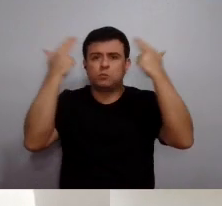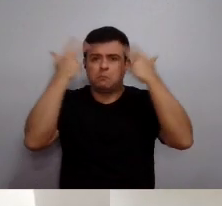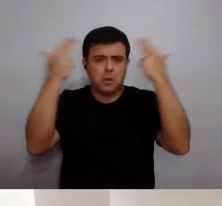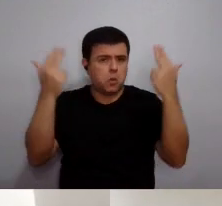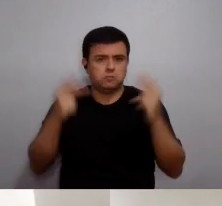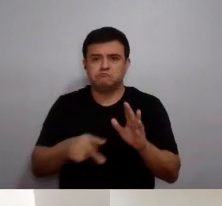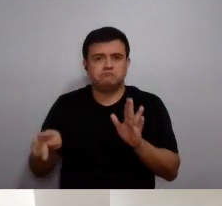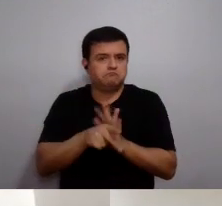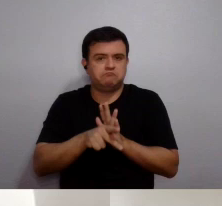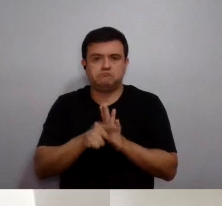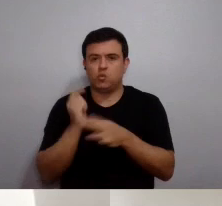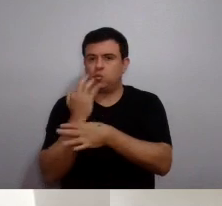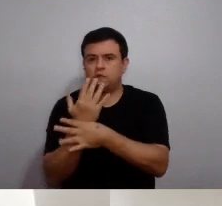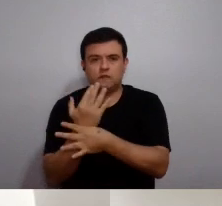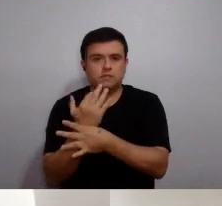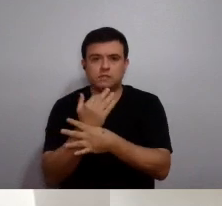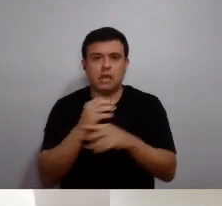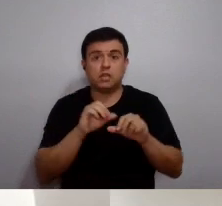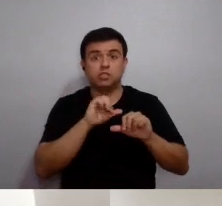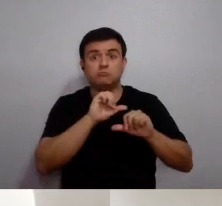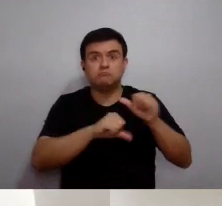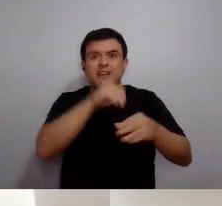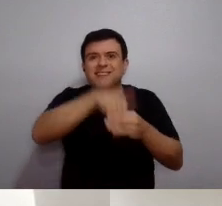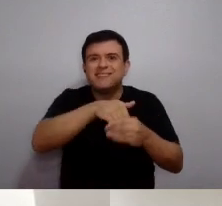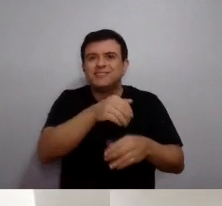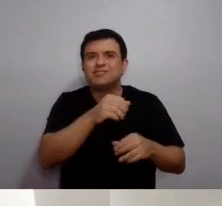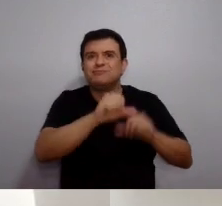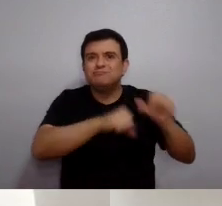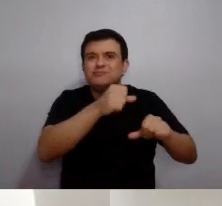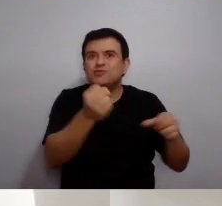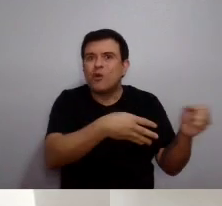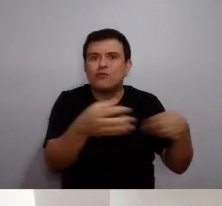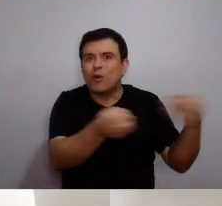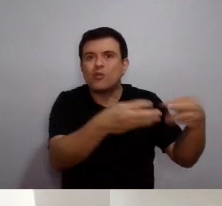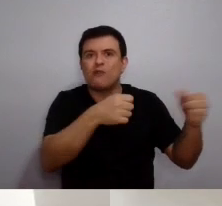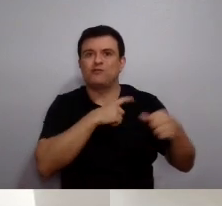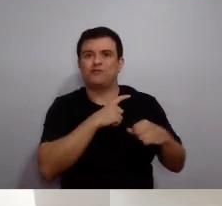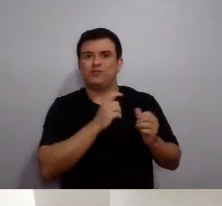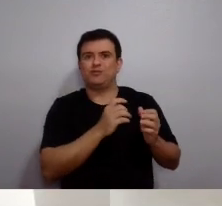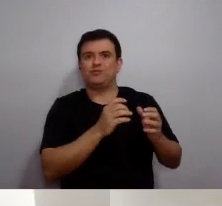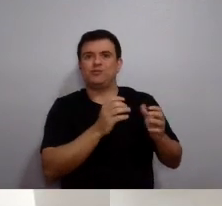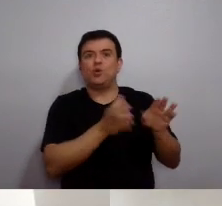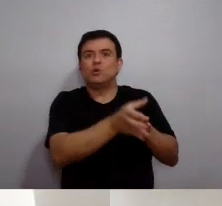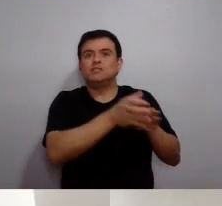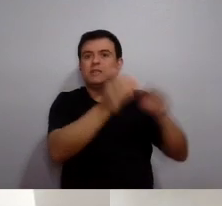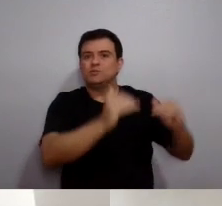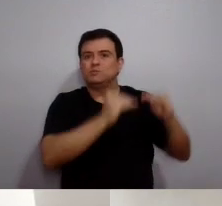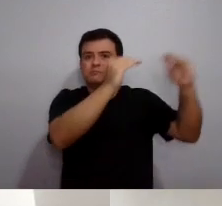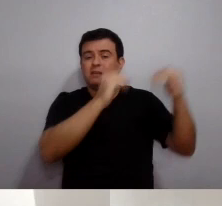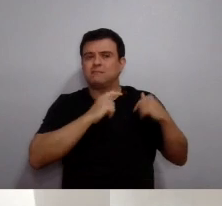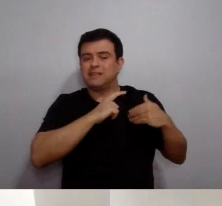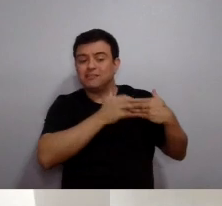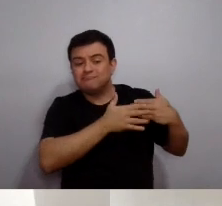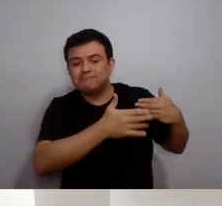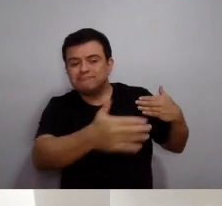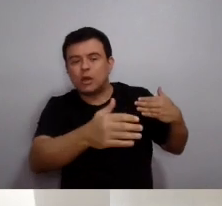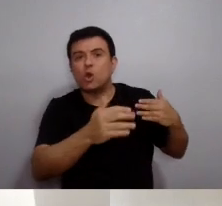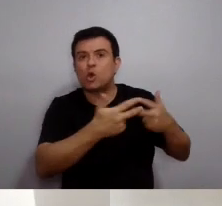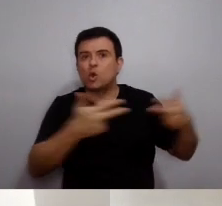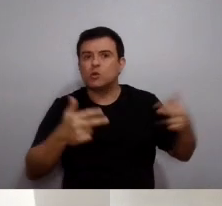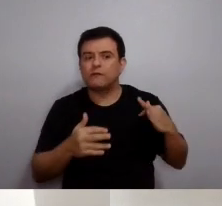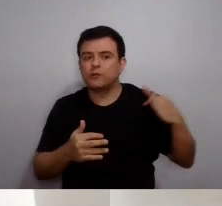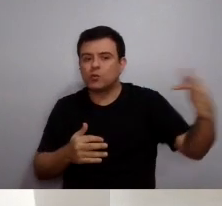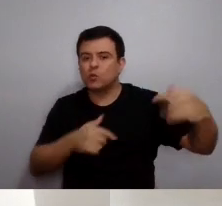aos processos normais, naturais da universidade, né, e renovação dos conselhos superiores, que é fundamental para uma série de próximas